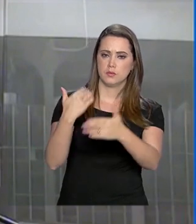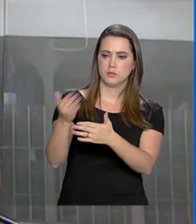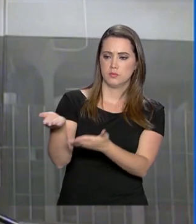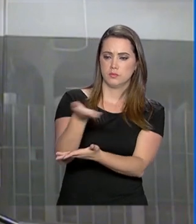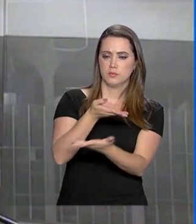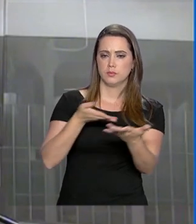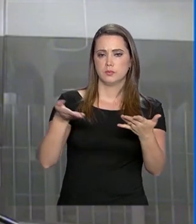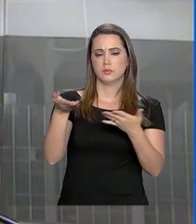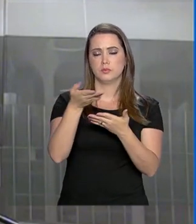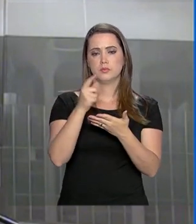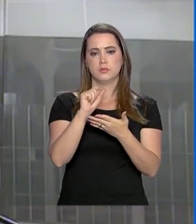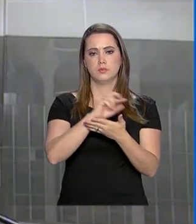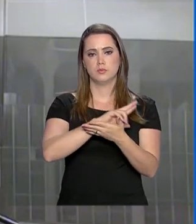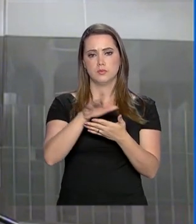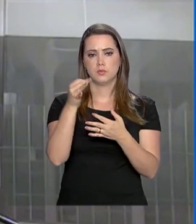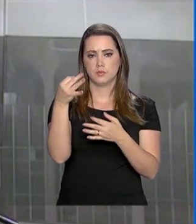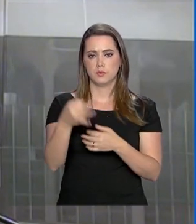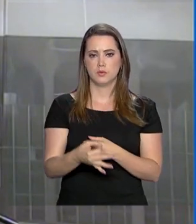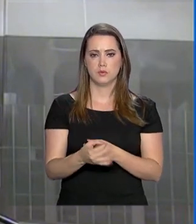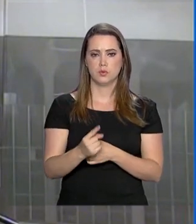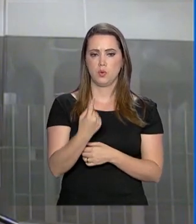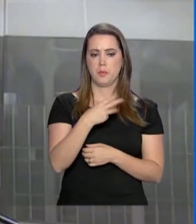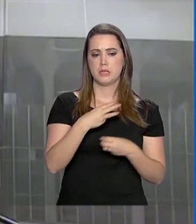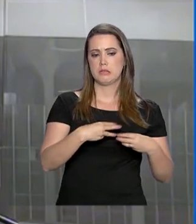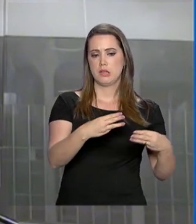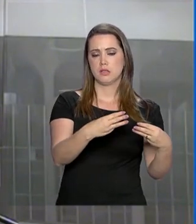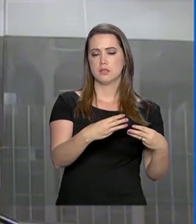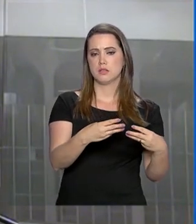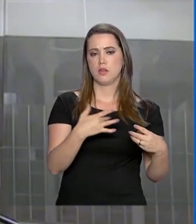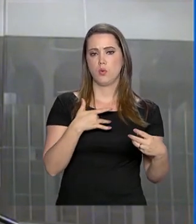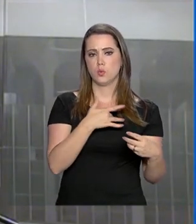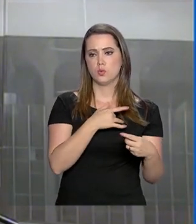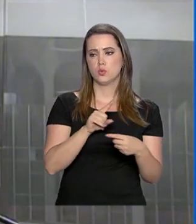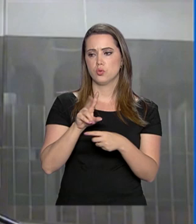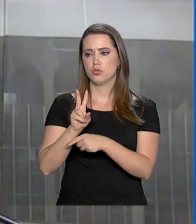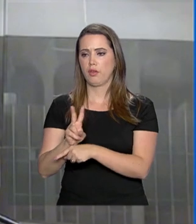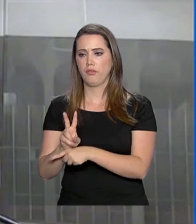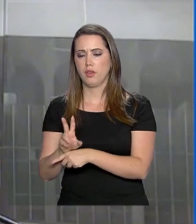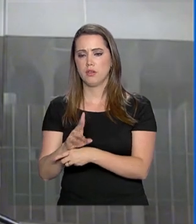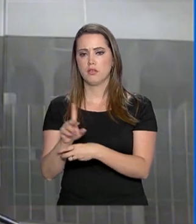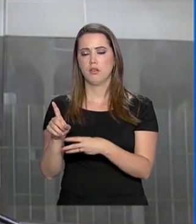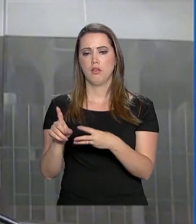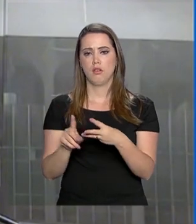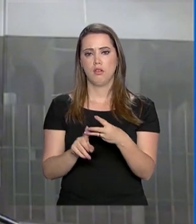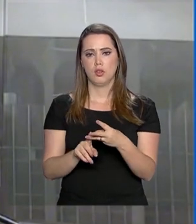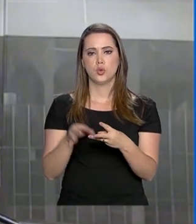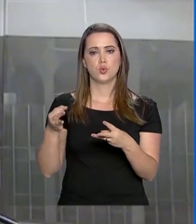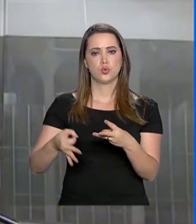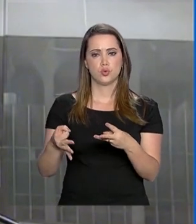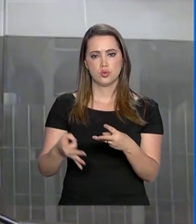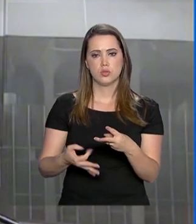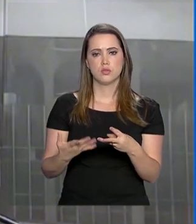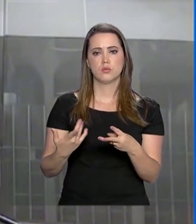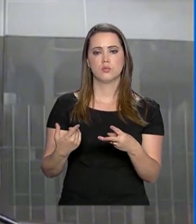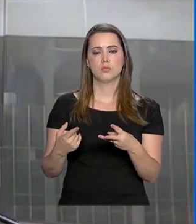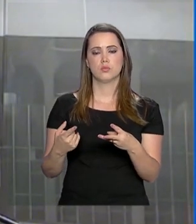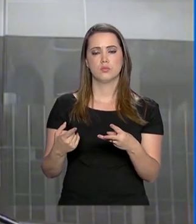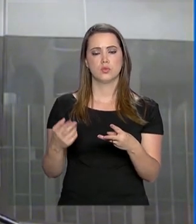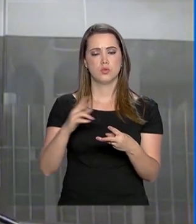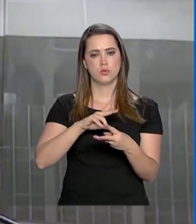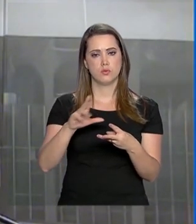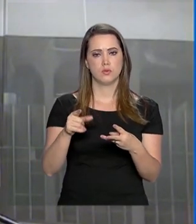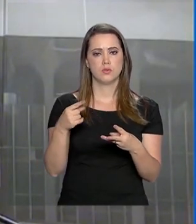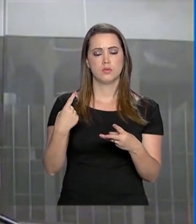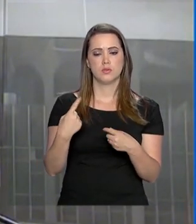envolve, certamente, o Ministério da Saúde, o Ministério da Defesa, o Ministério da Justiça, certamente, envolvido também por vários